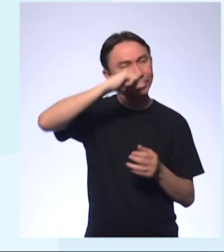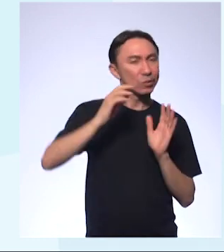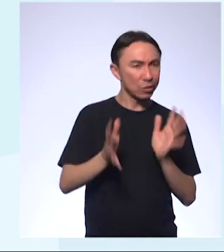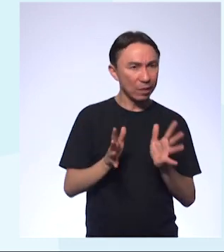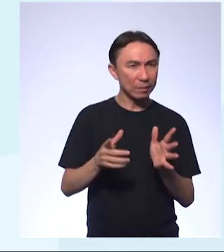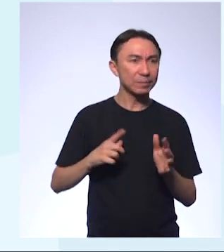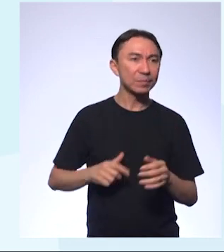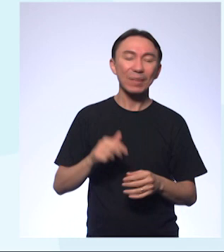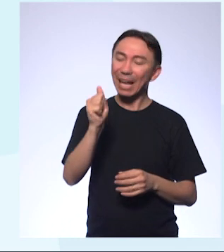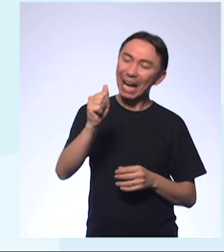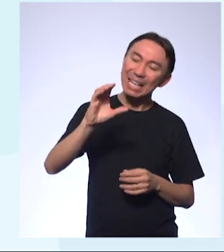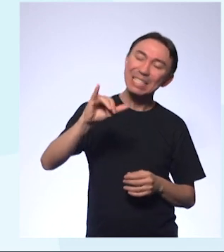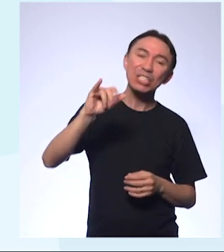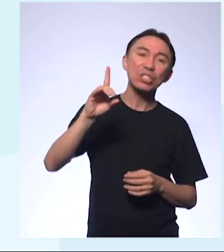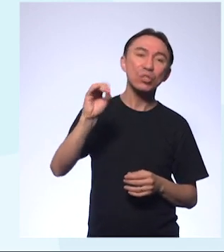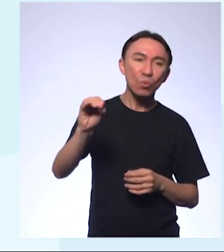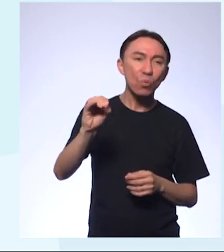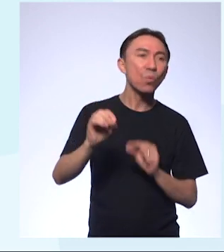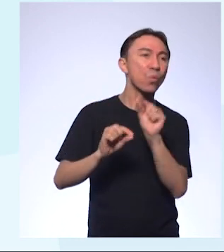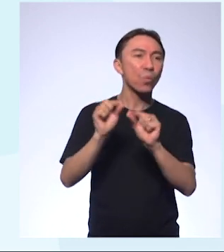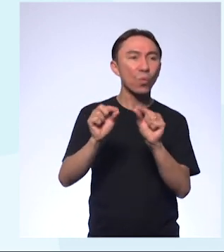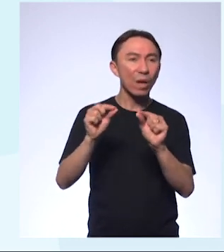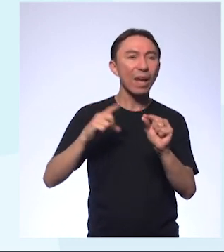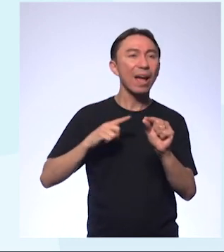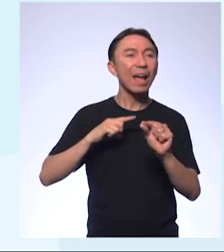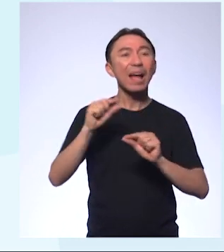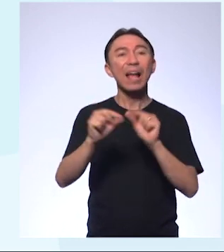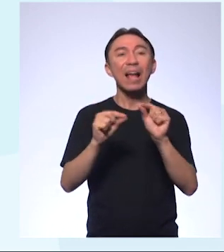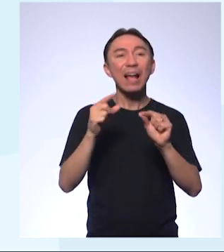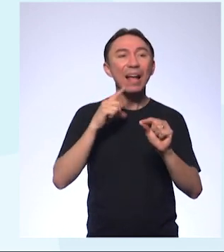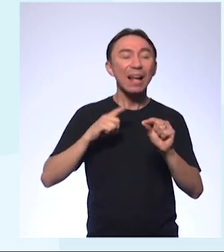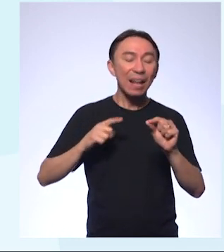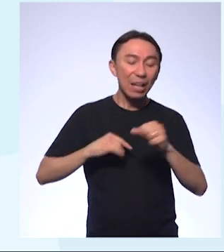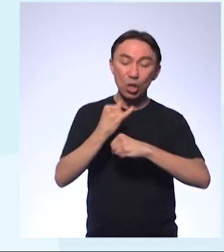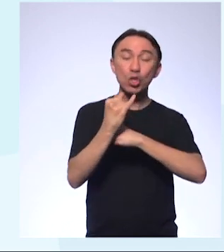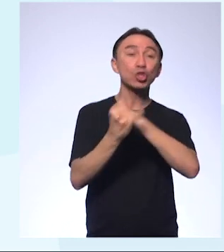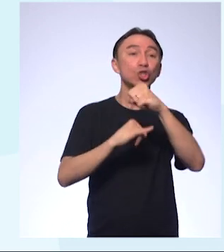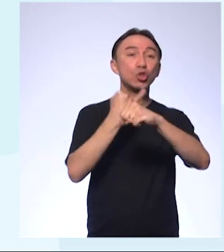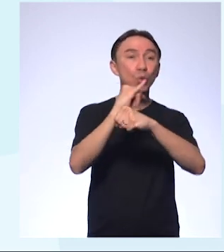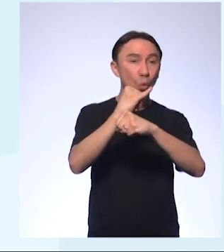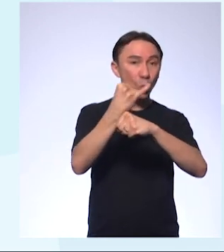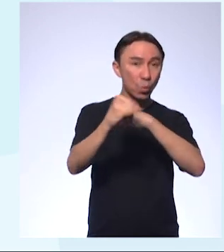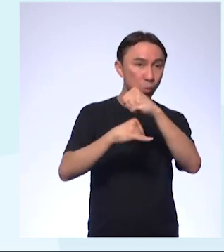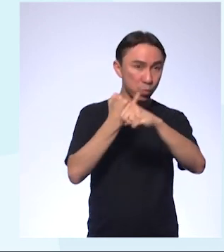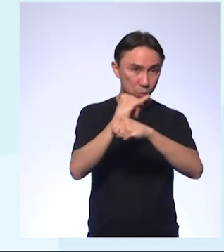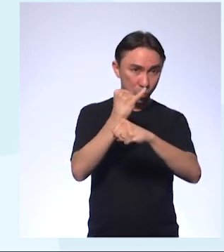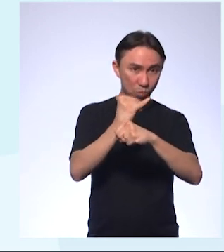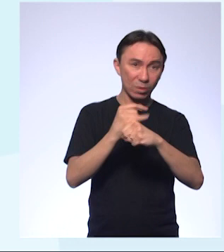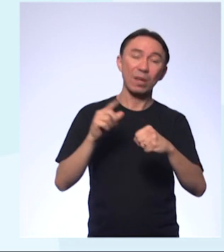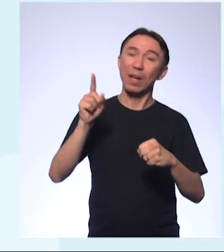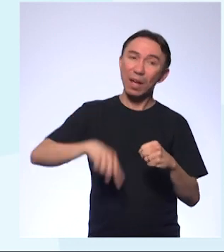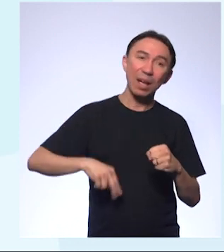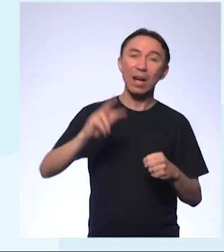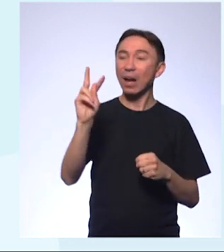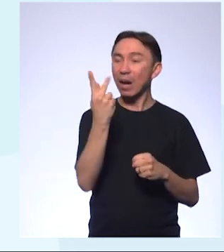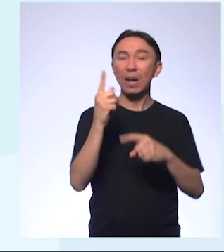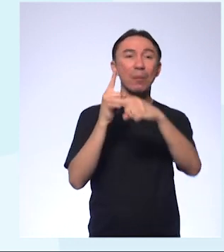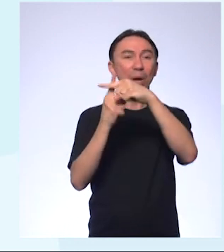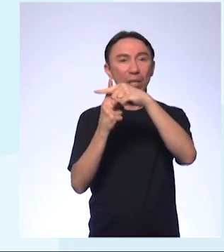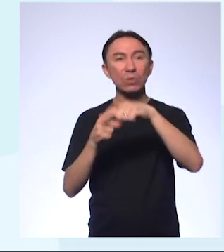Ácidos são compostos que, em meio aquoso, liberam íons hidrônio, que seria H⁺ ou